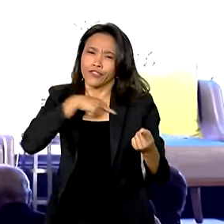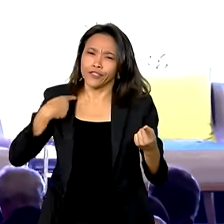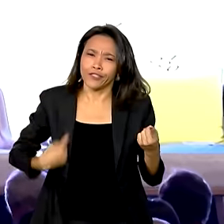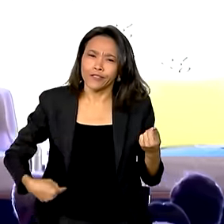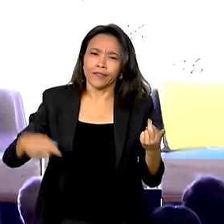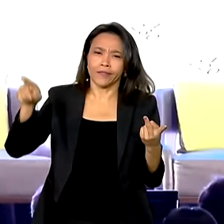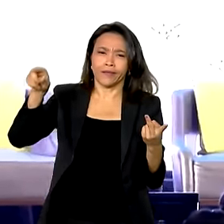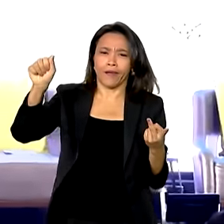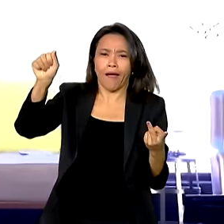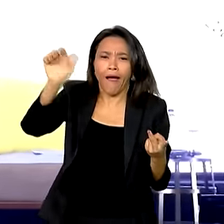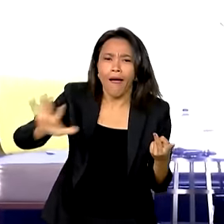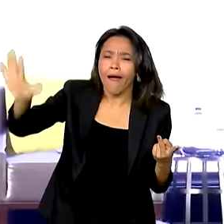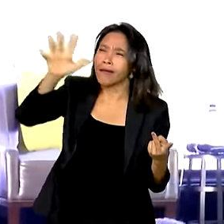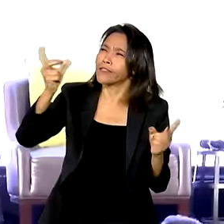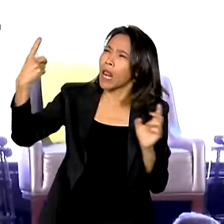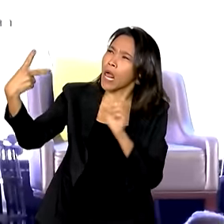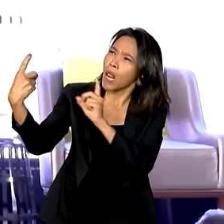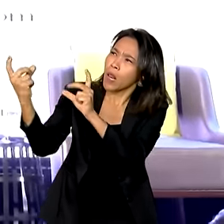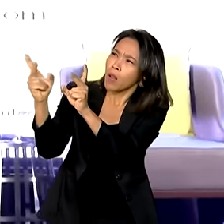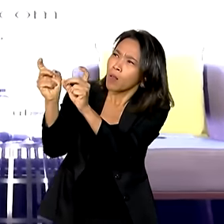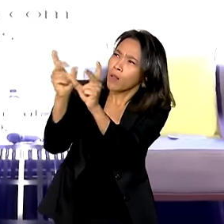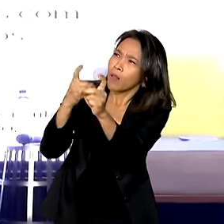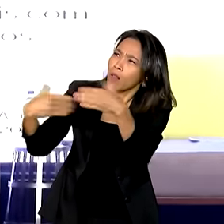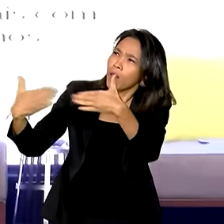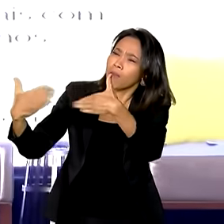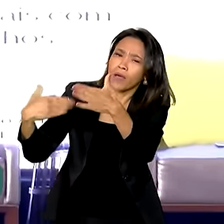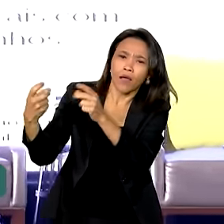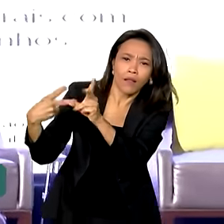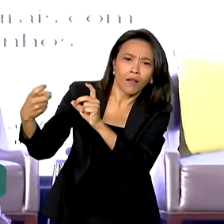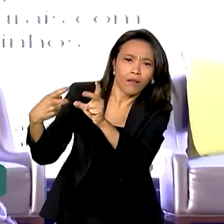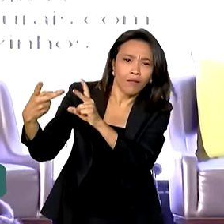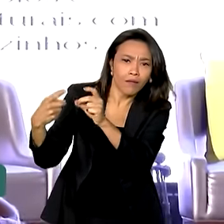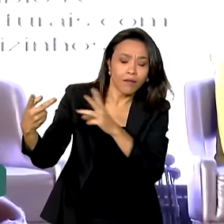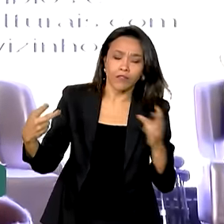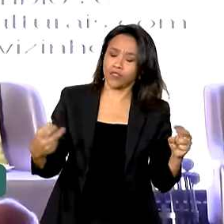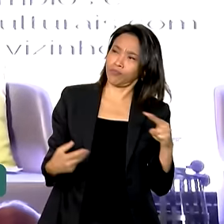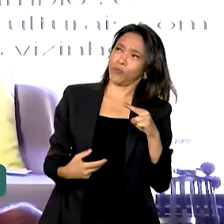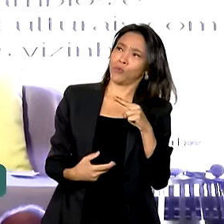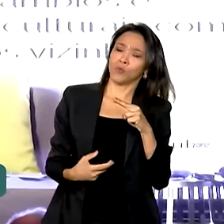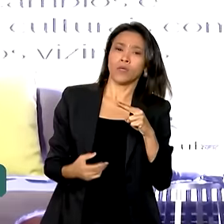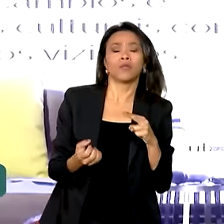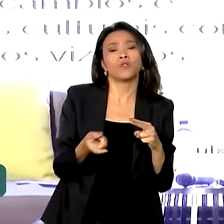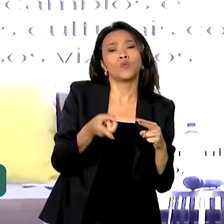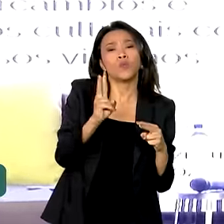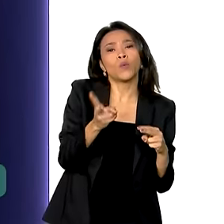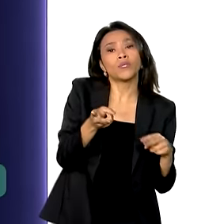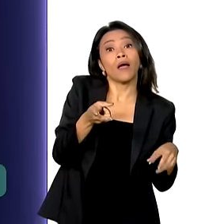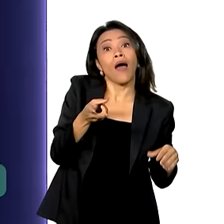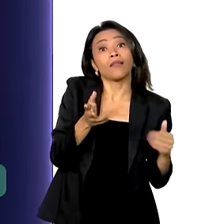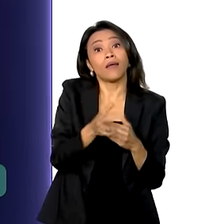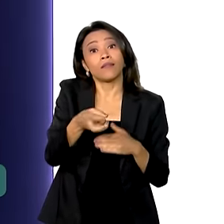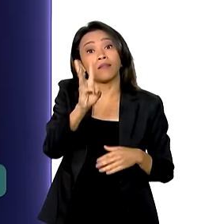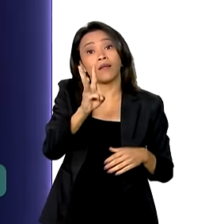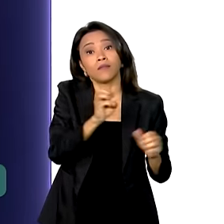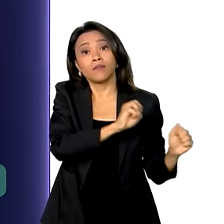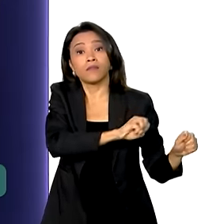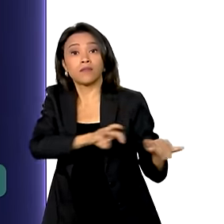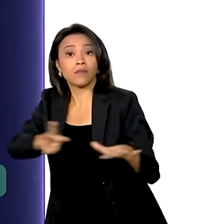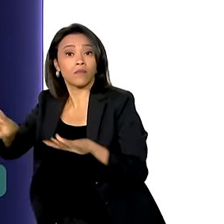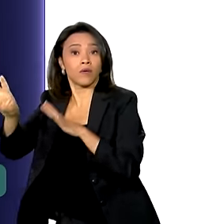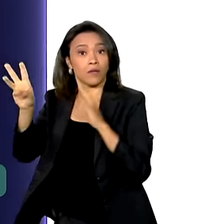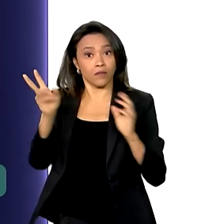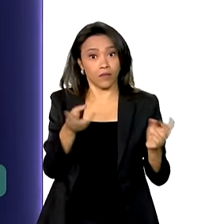e asiático, em pelo menos, em até três semanas, entre duas a três semanas, há um grande